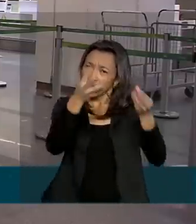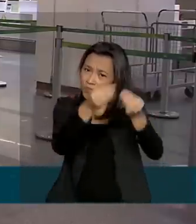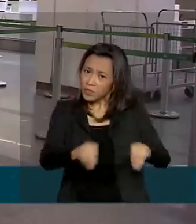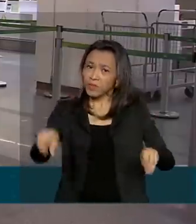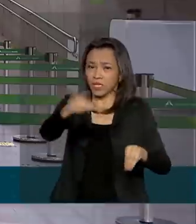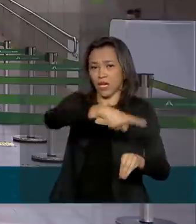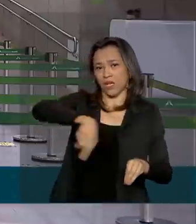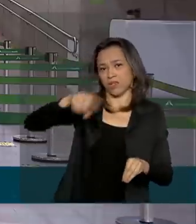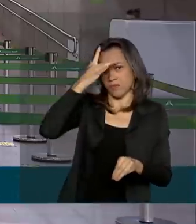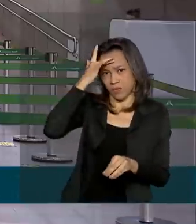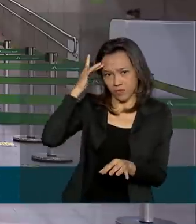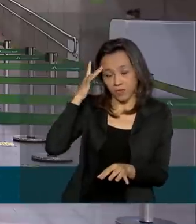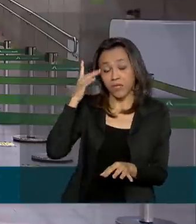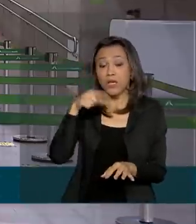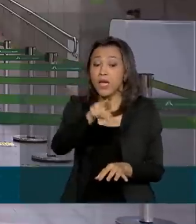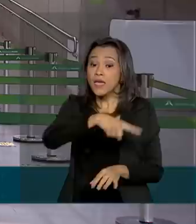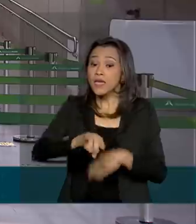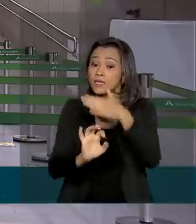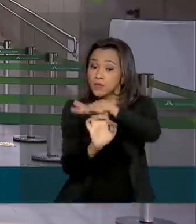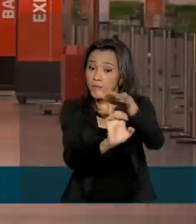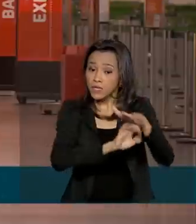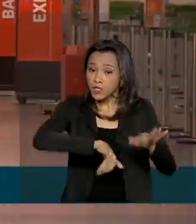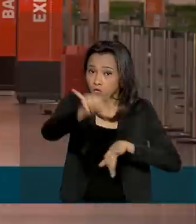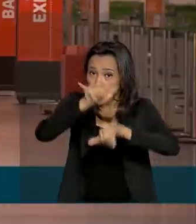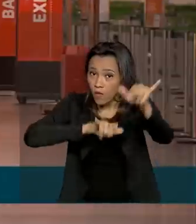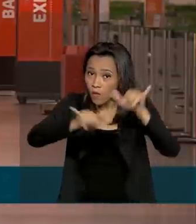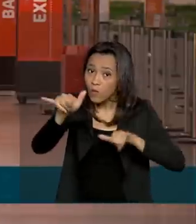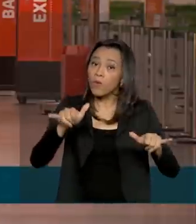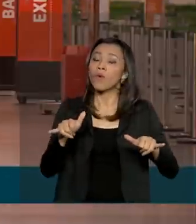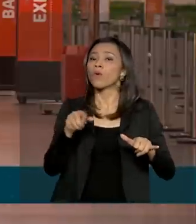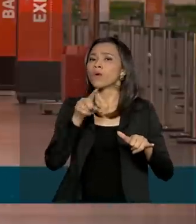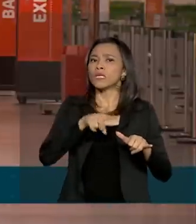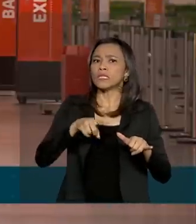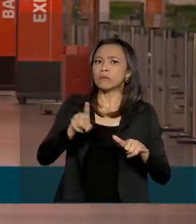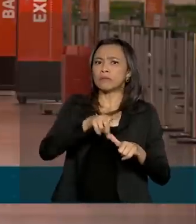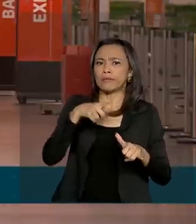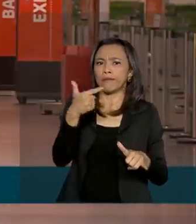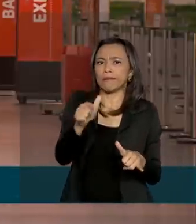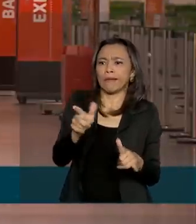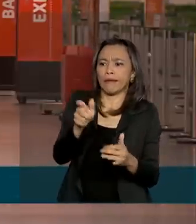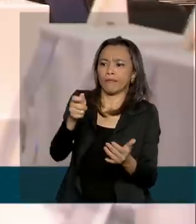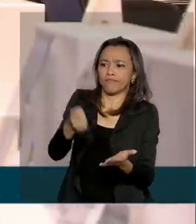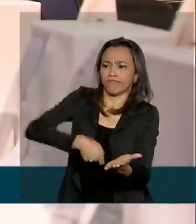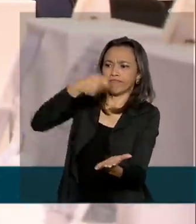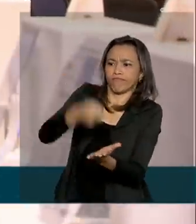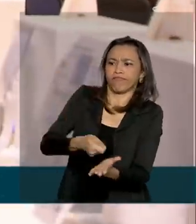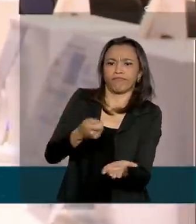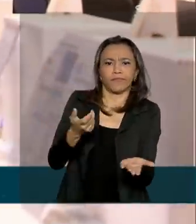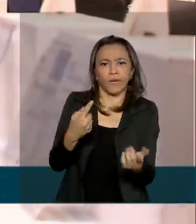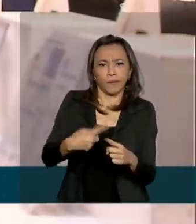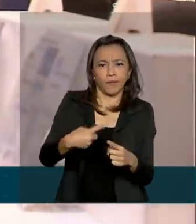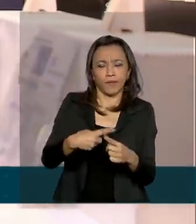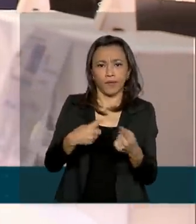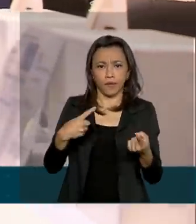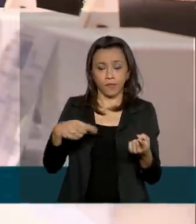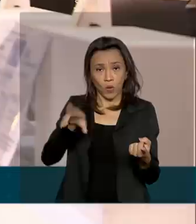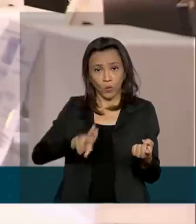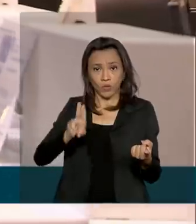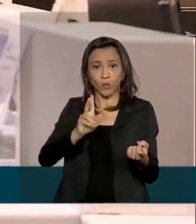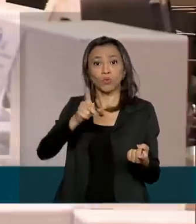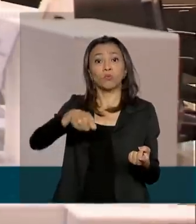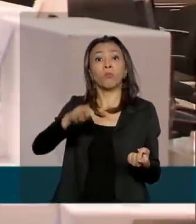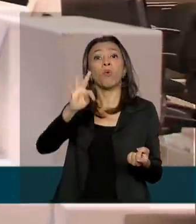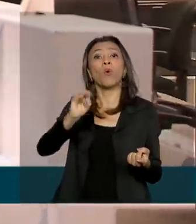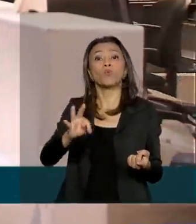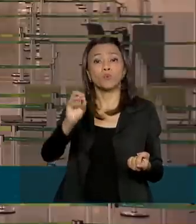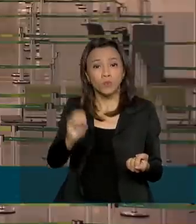sugestões do governo é que as empresas façam o estorno sem qualquer penalização dos pontos utilizados para comprar passagens de voos que